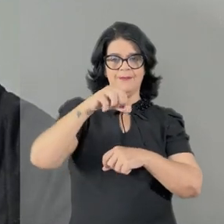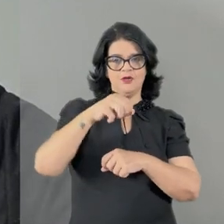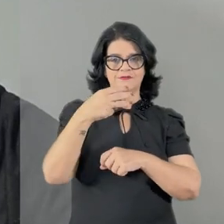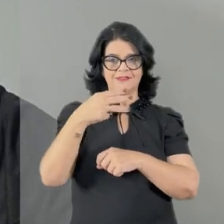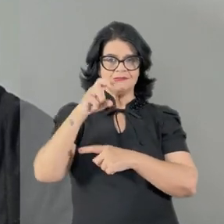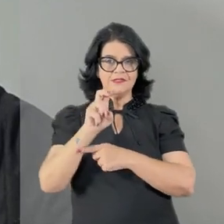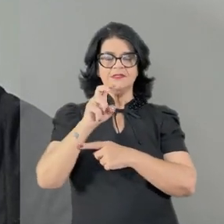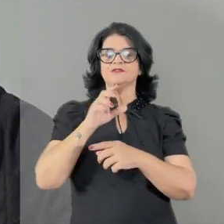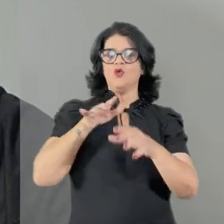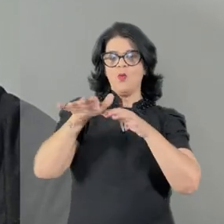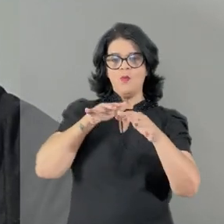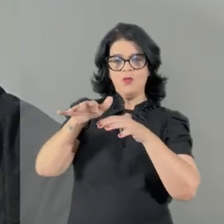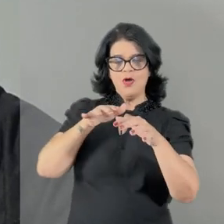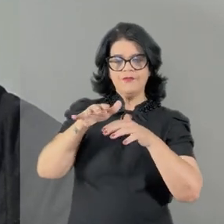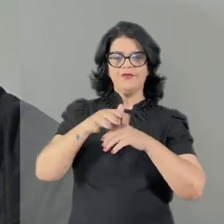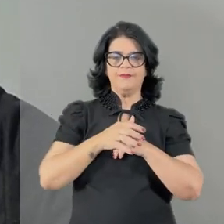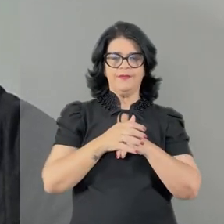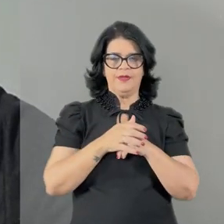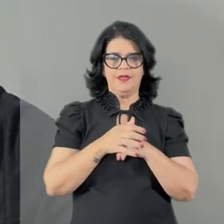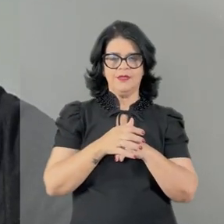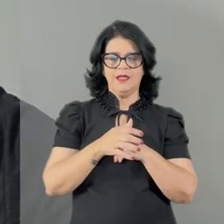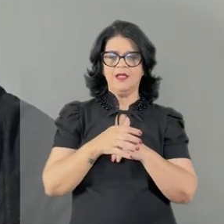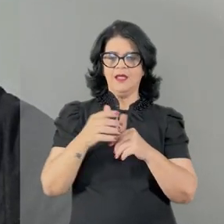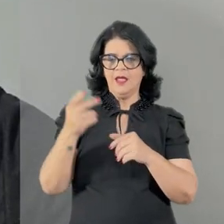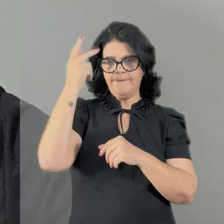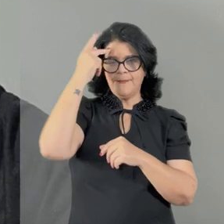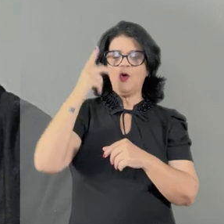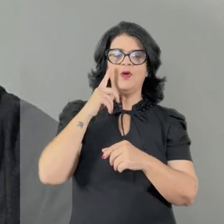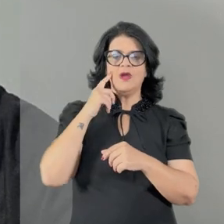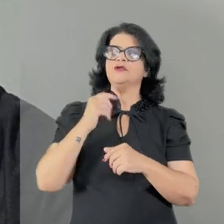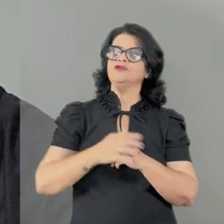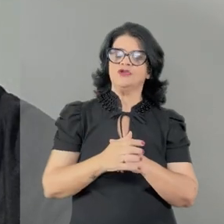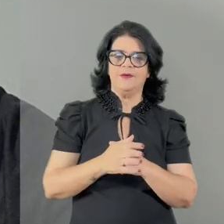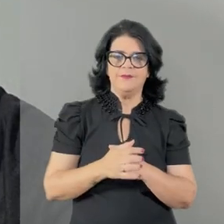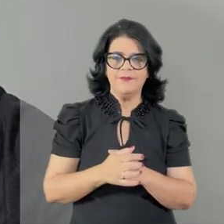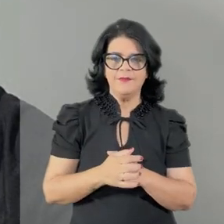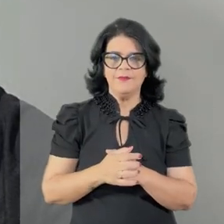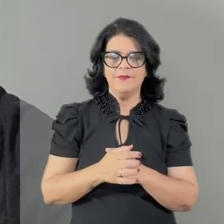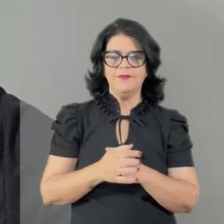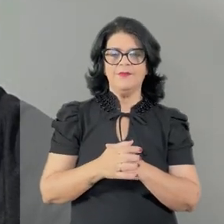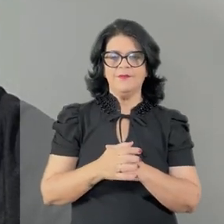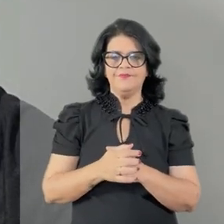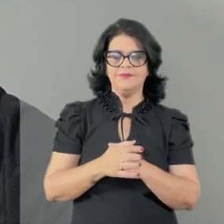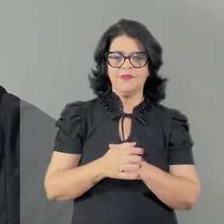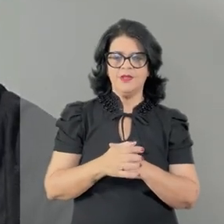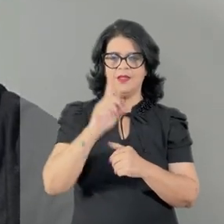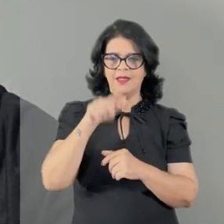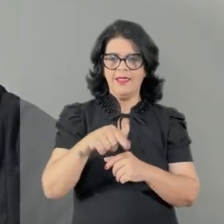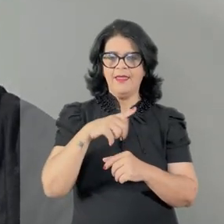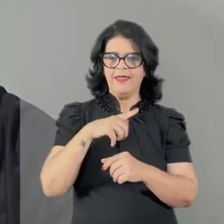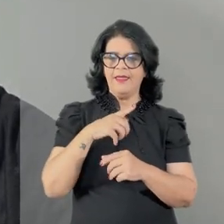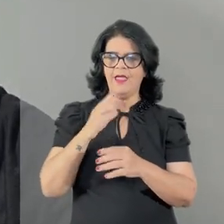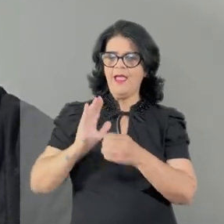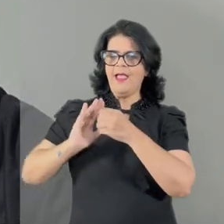1935, o movimento determinado, intentona comunista, o levante comunista liderado por Luiz Carlos Prestes, é